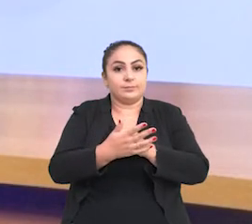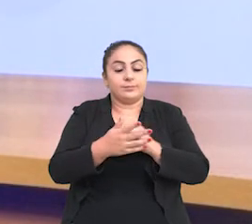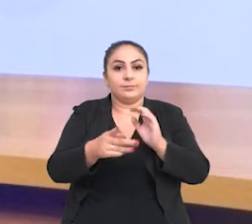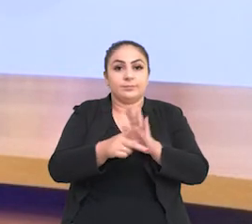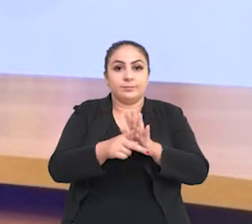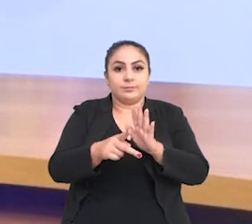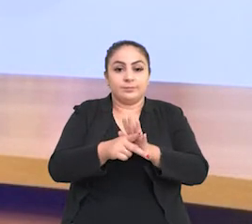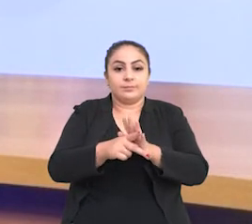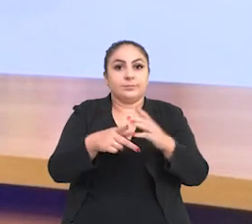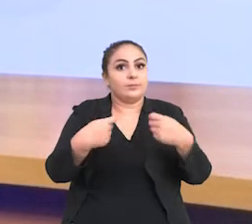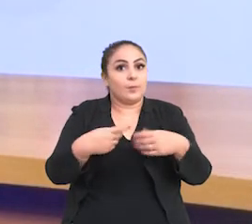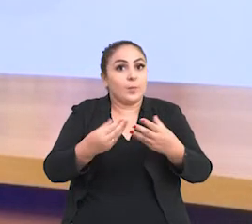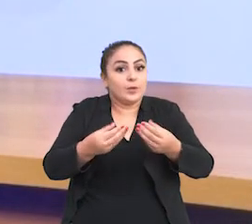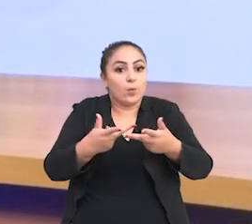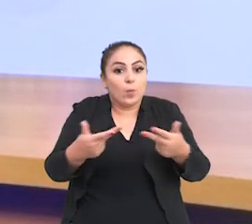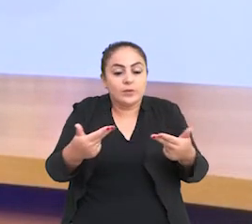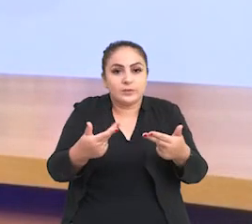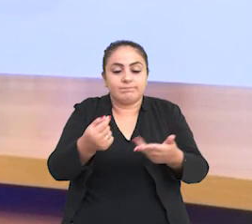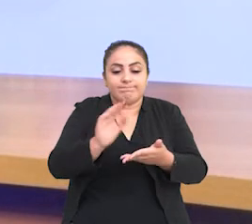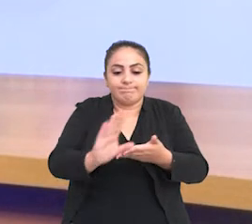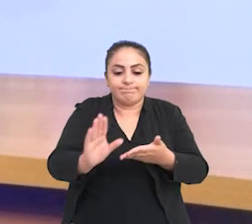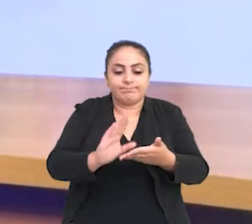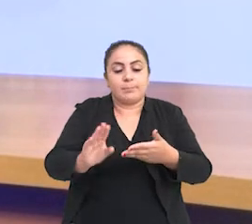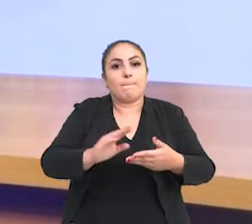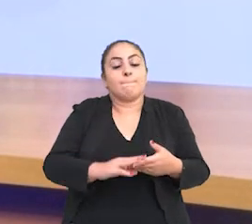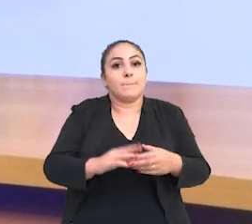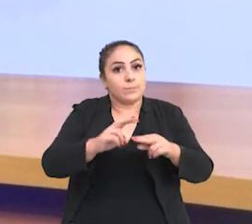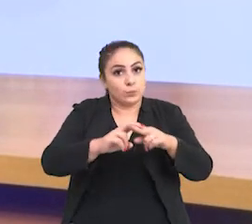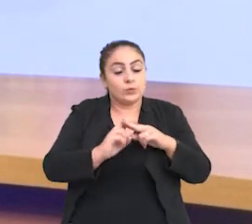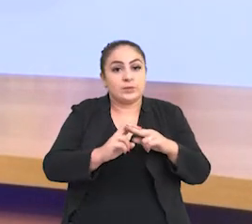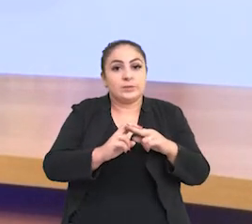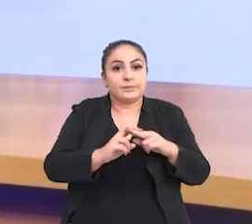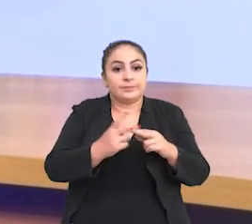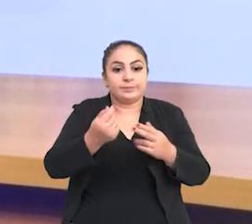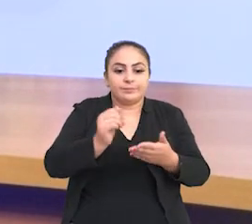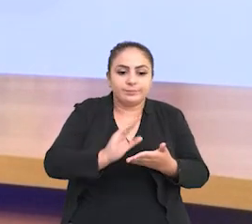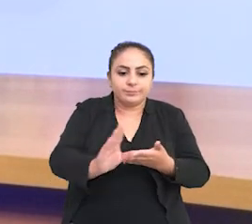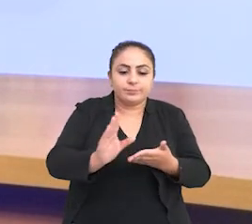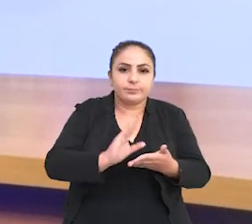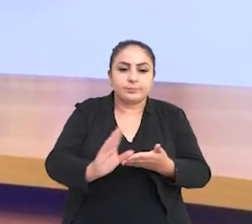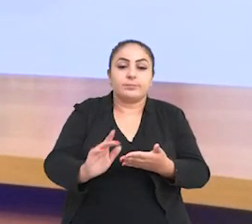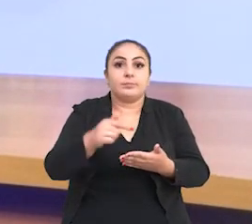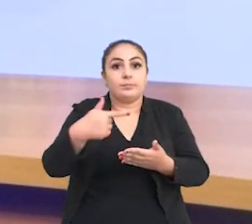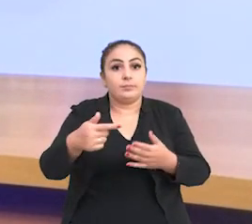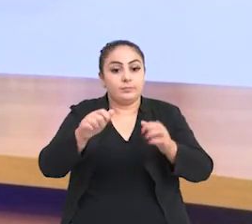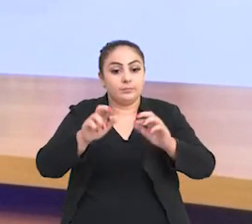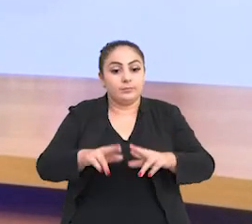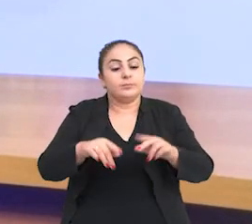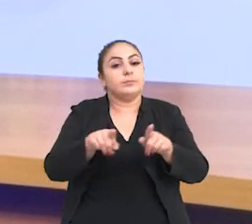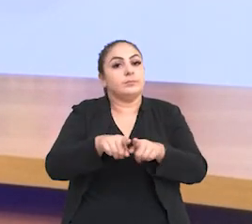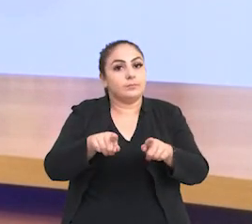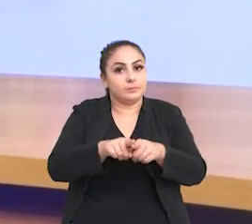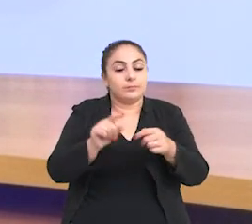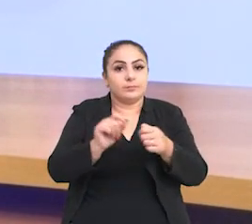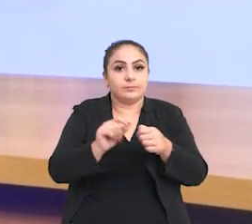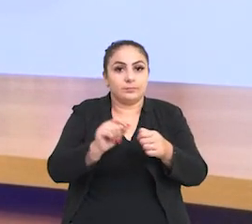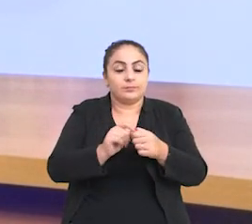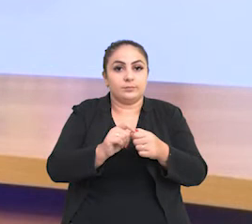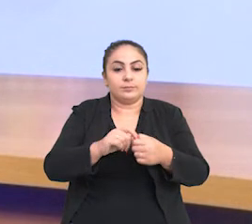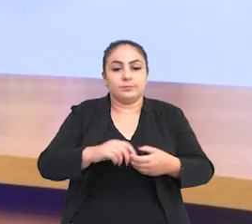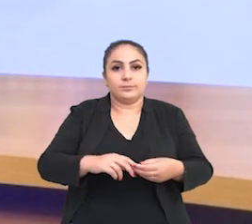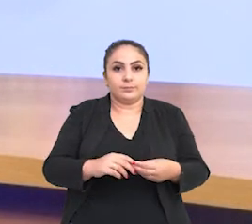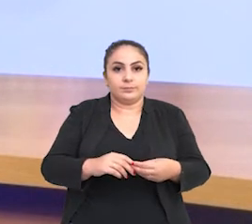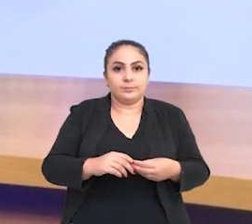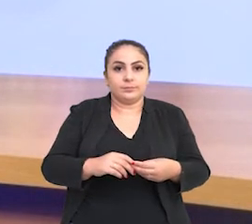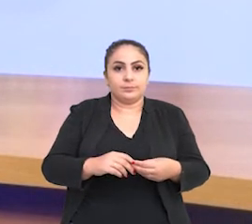a pandemia da Covid-19 demanda muitos recursos e, por isso, investimentos em outras áreas estão